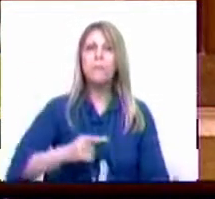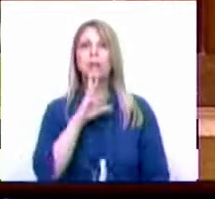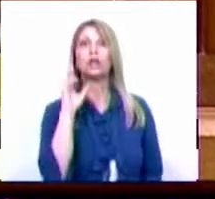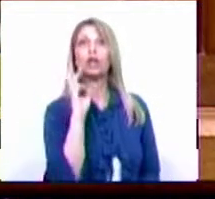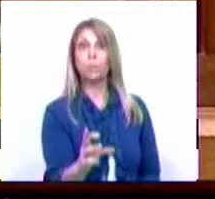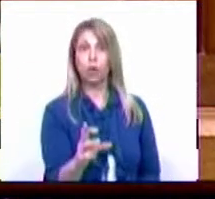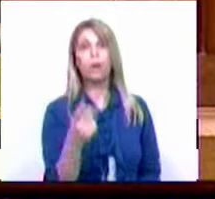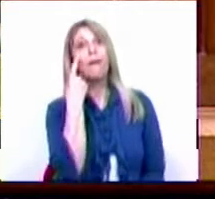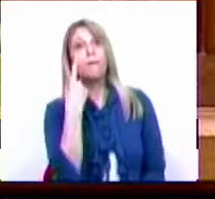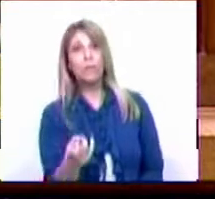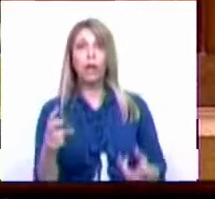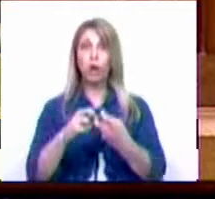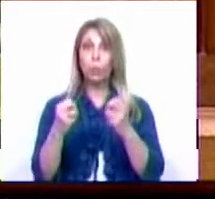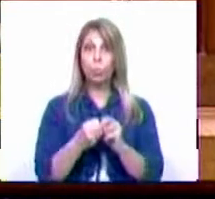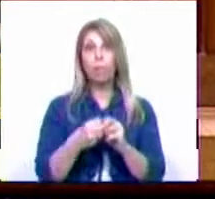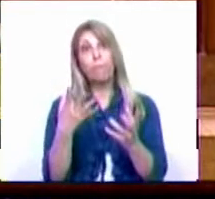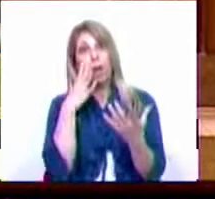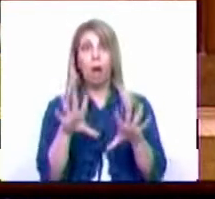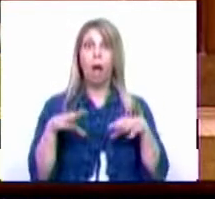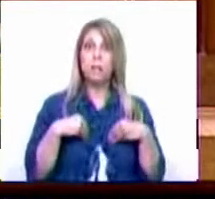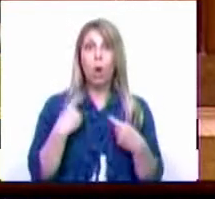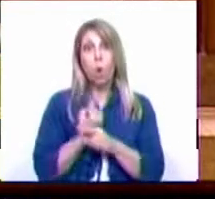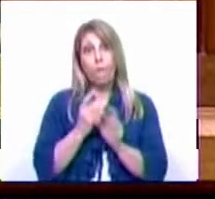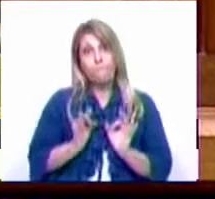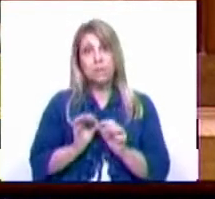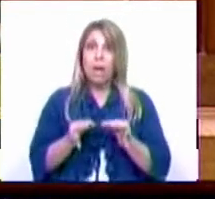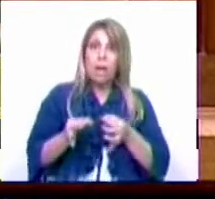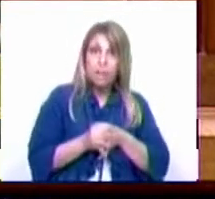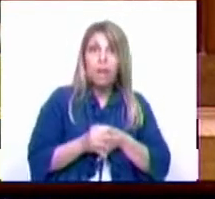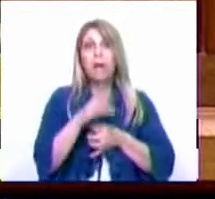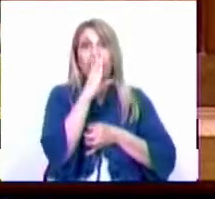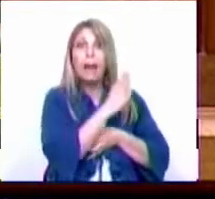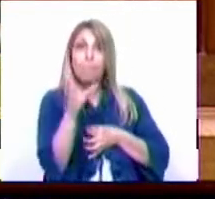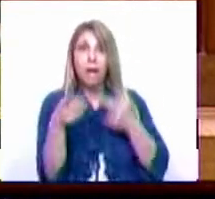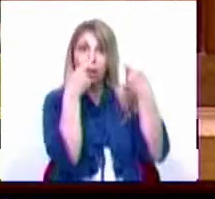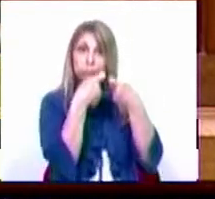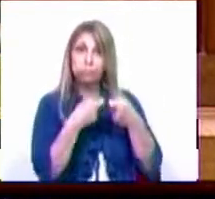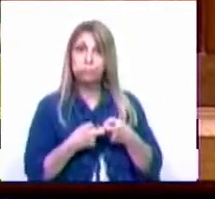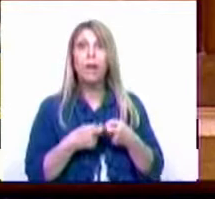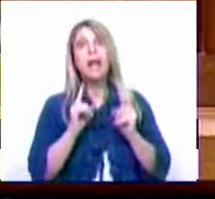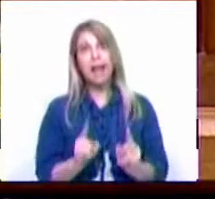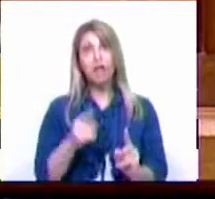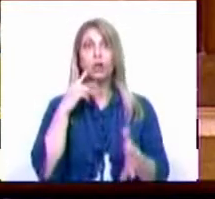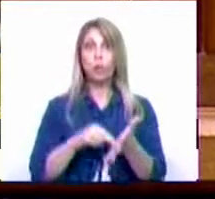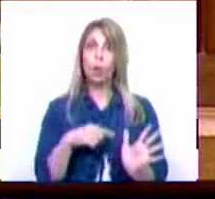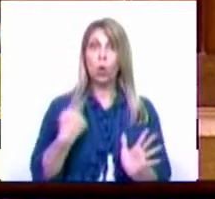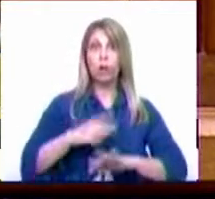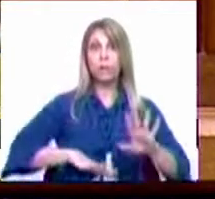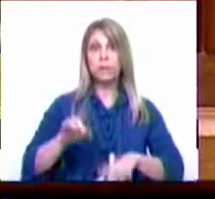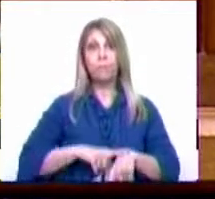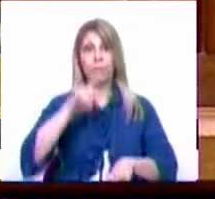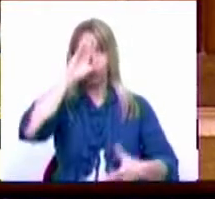problemas, tendo a humildade de adaptar o que é de adaptar e agindo em proporcionalidade. É isto que esperam de nós em tempo de crise, é isto que o Governo do Partido